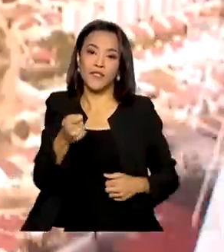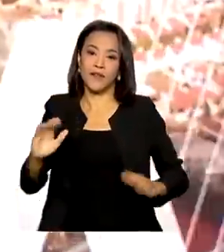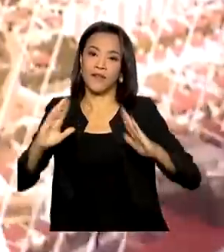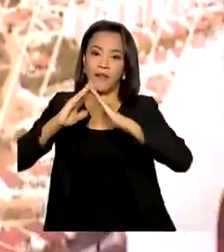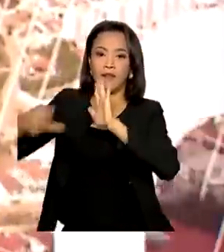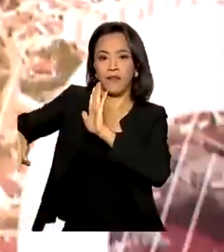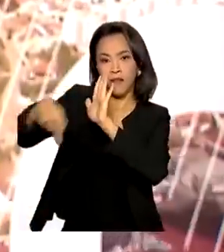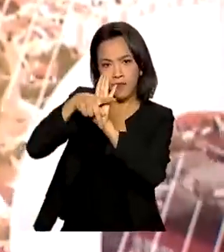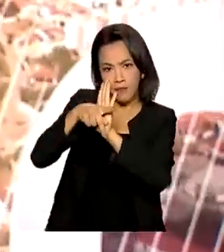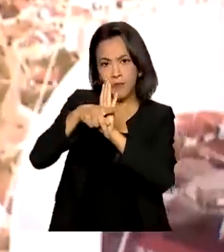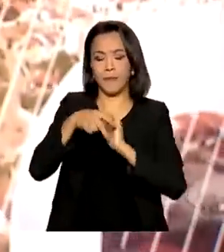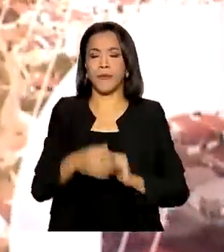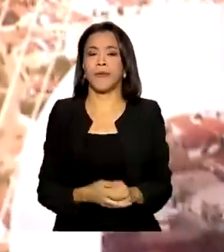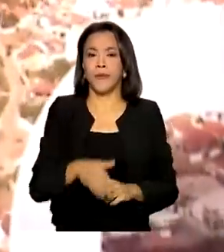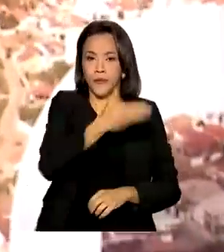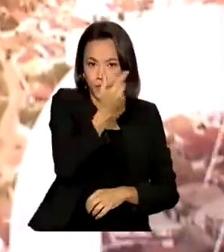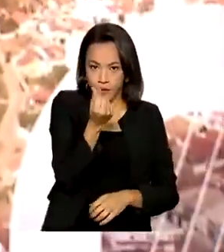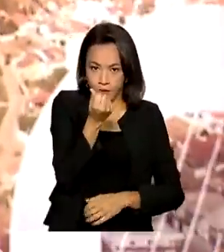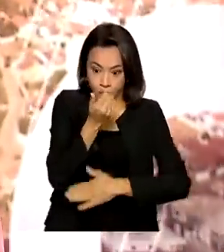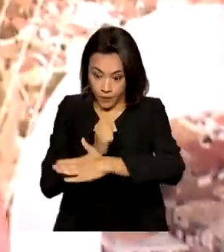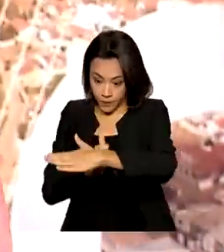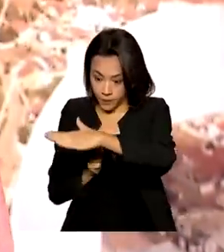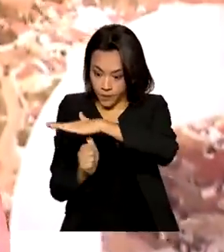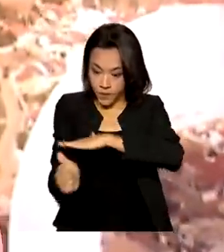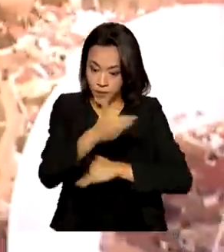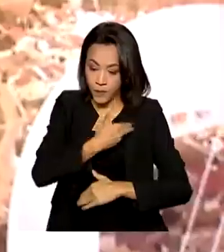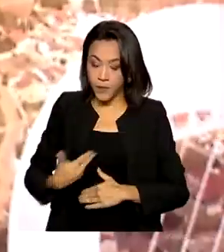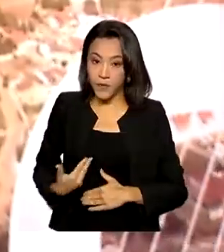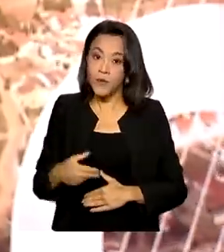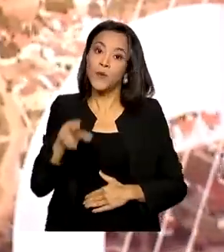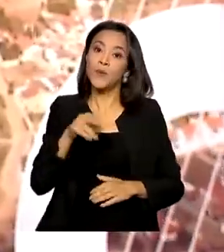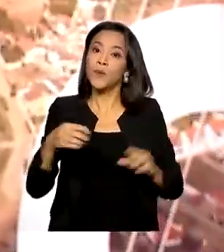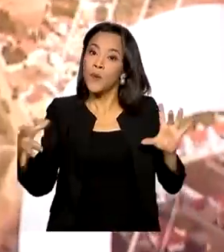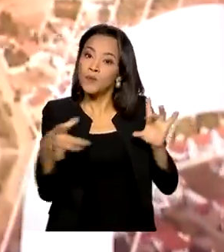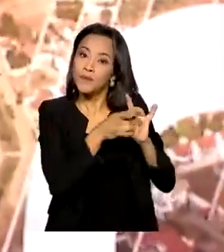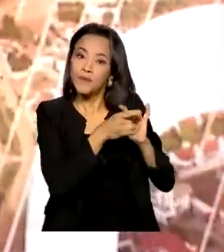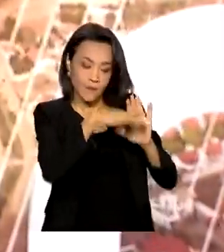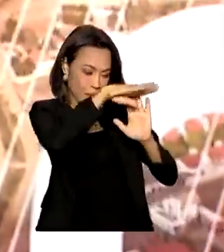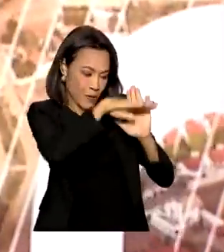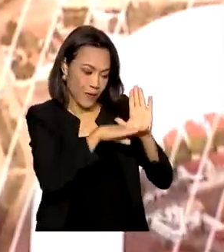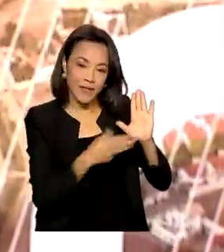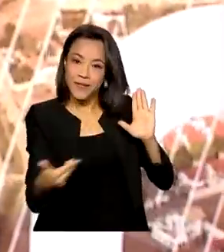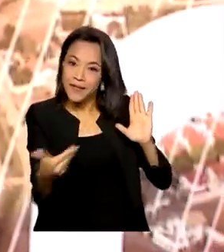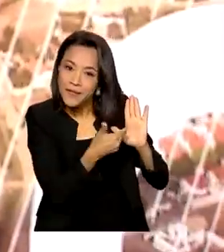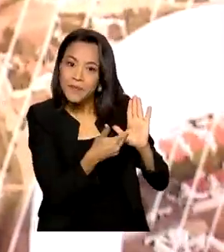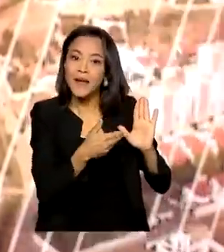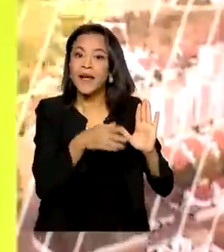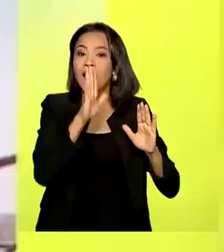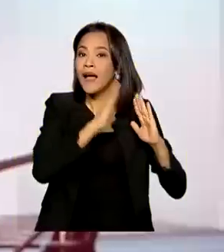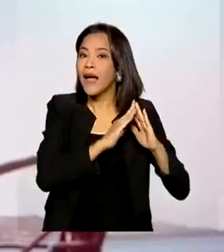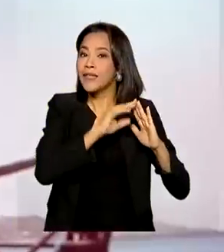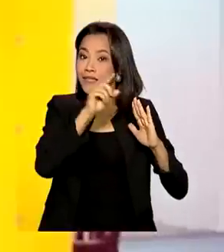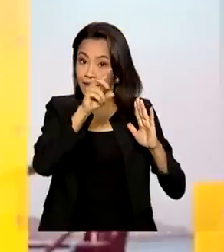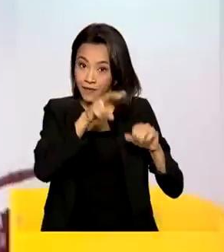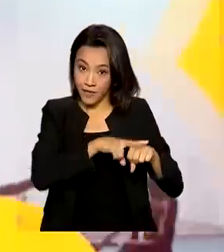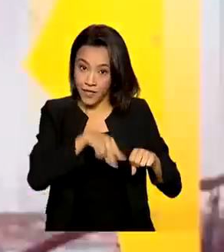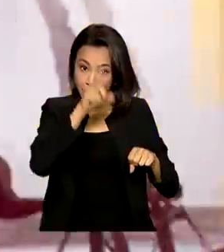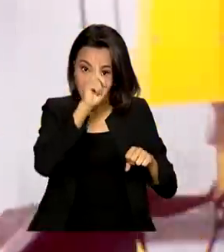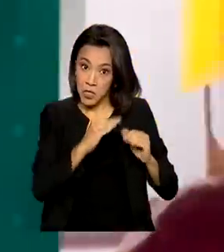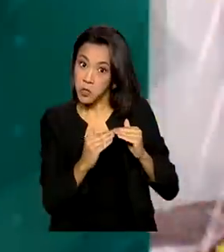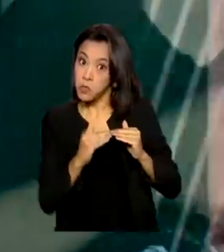Os investimentos do governo federal, por meio do programa Casa Verde e Amarela, superaram os R$ 20 milhões.